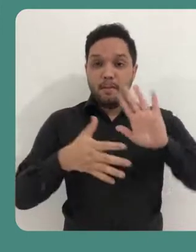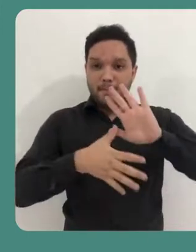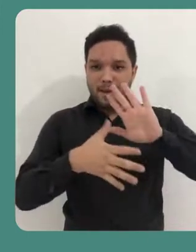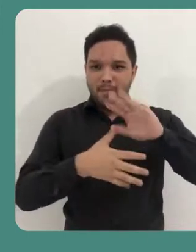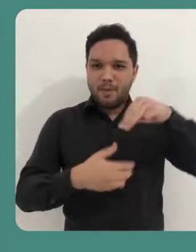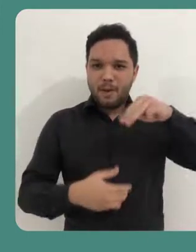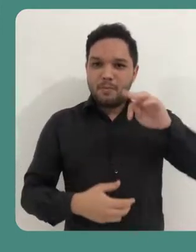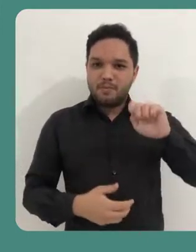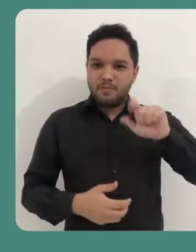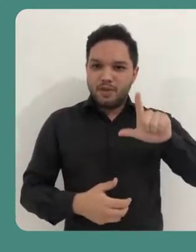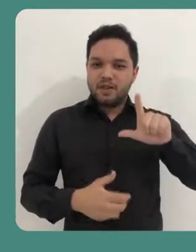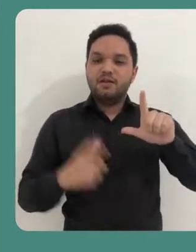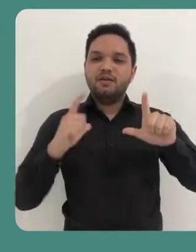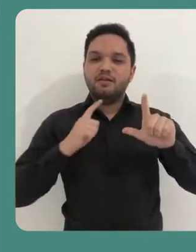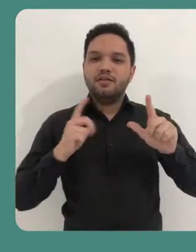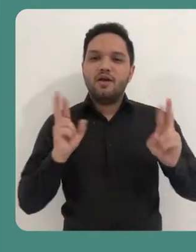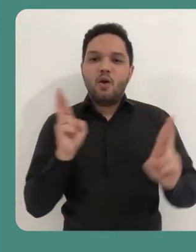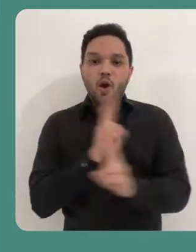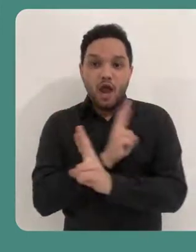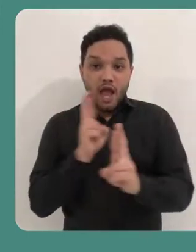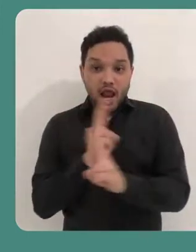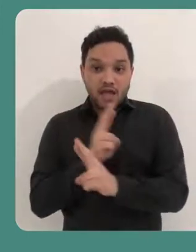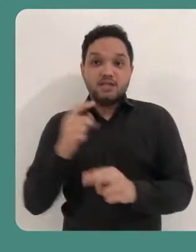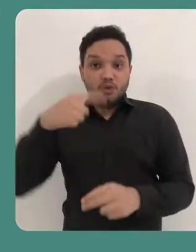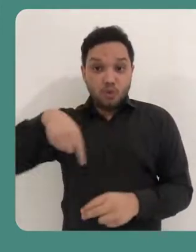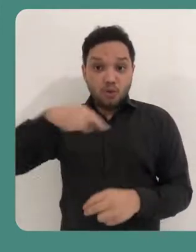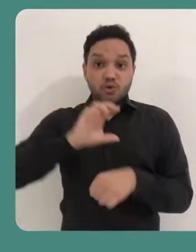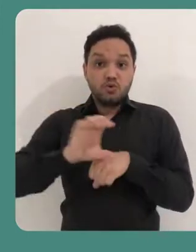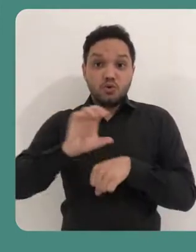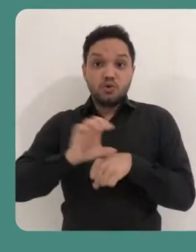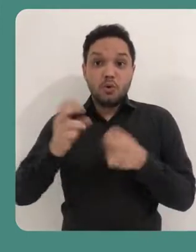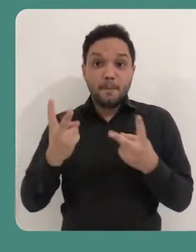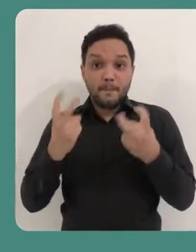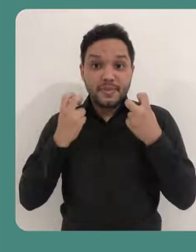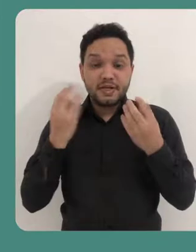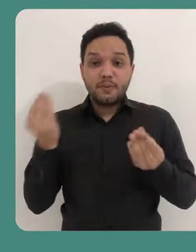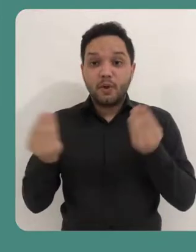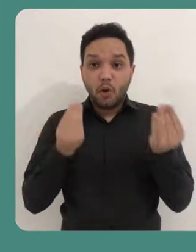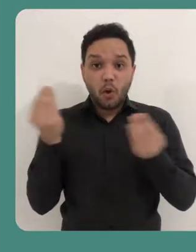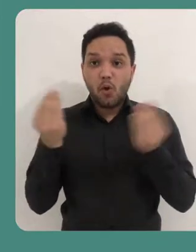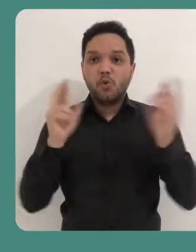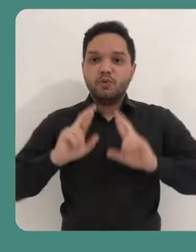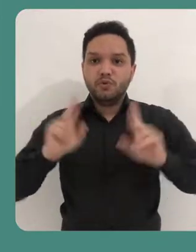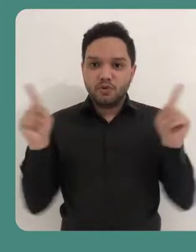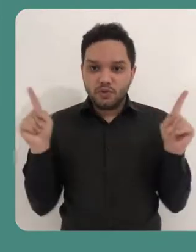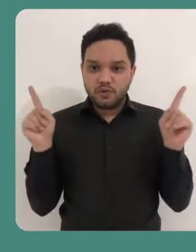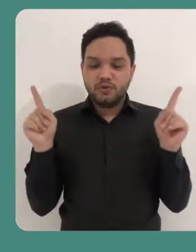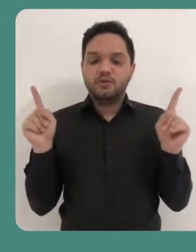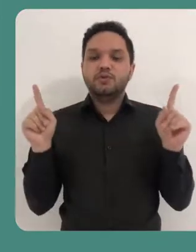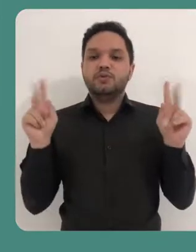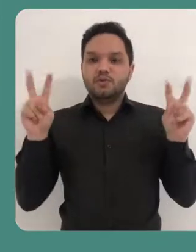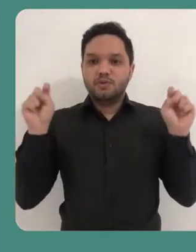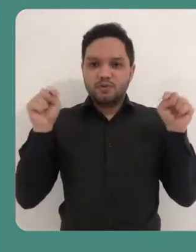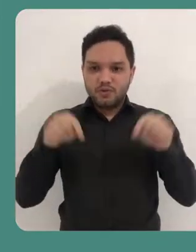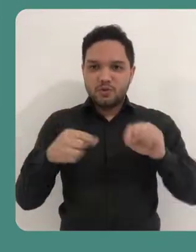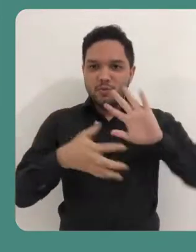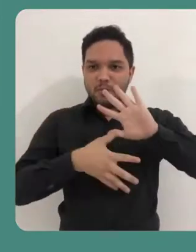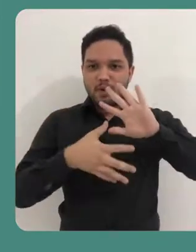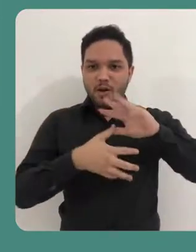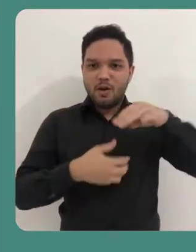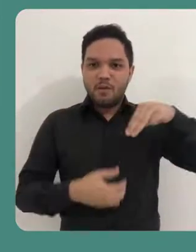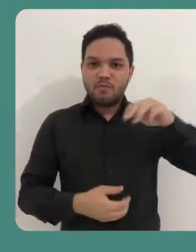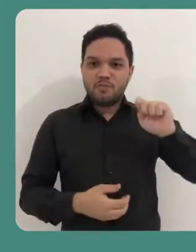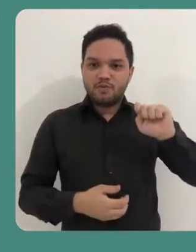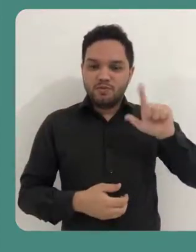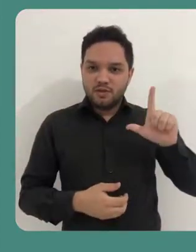Eu vou mostrar um mapa mental que está relacionado também ao nosso curso, só para vocês verem como que são as diferenças em